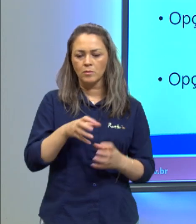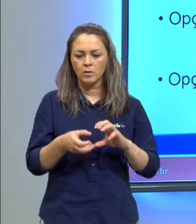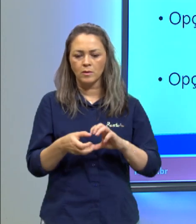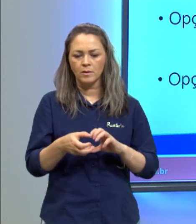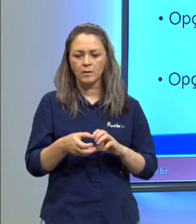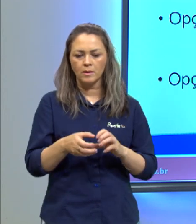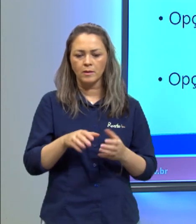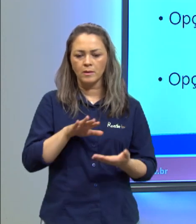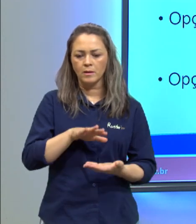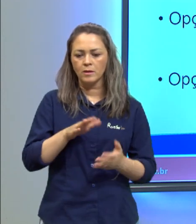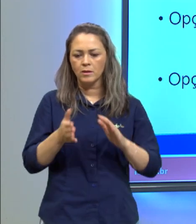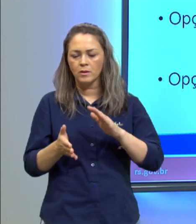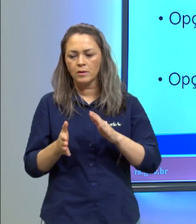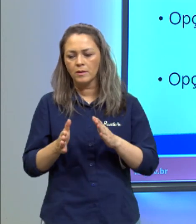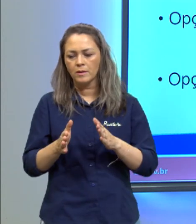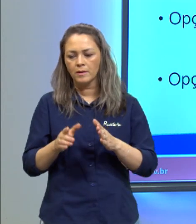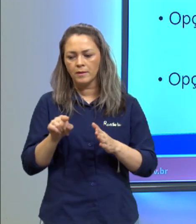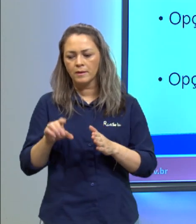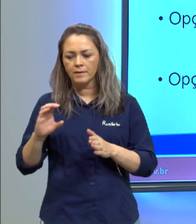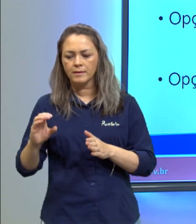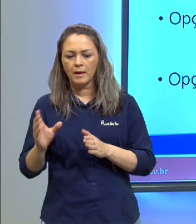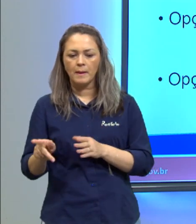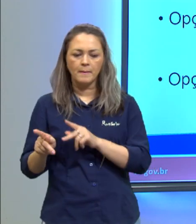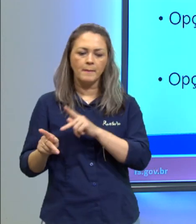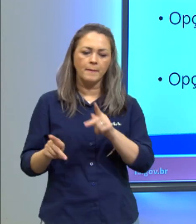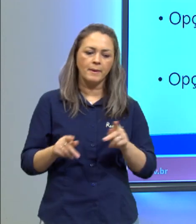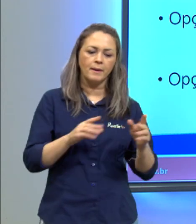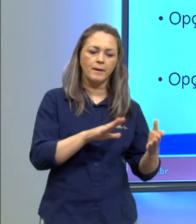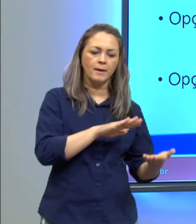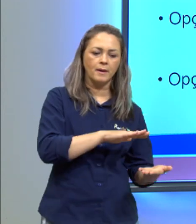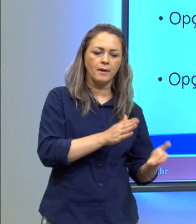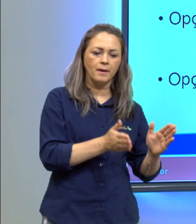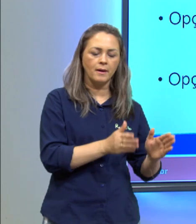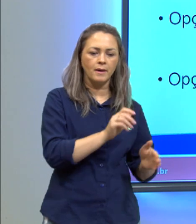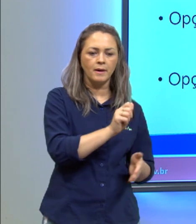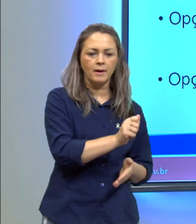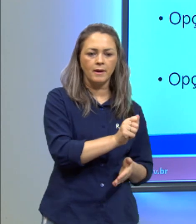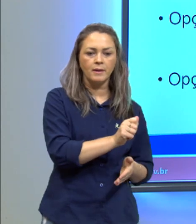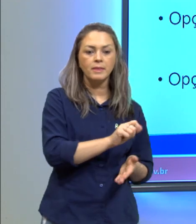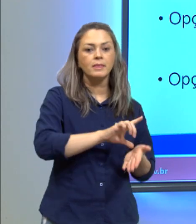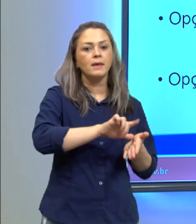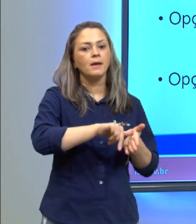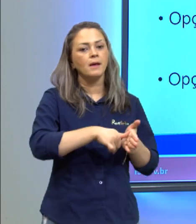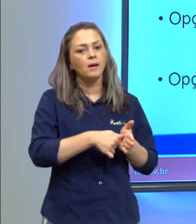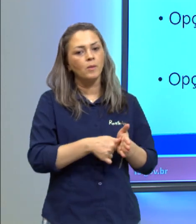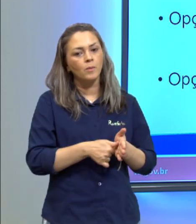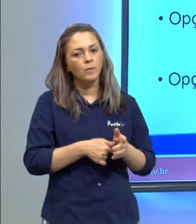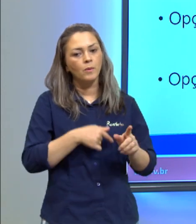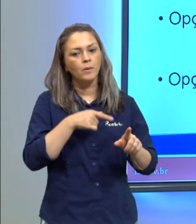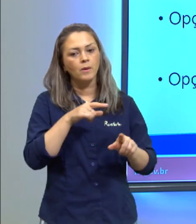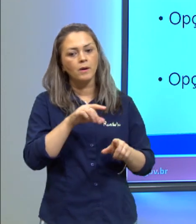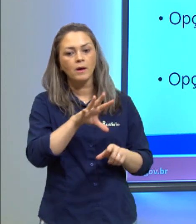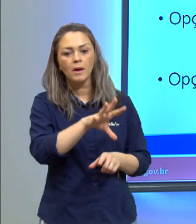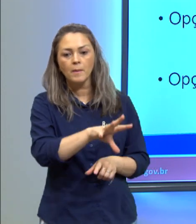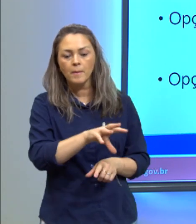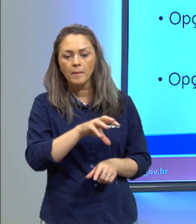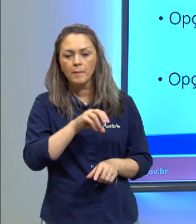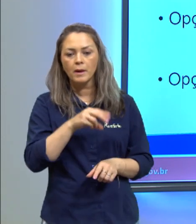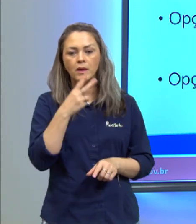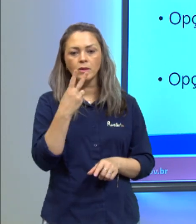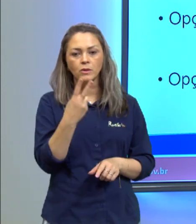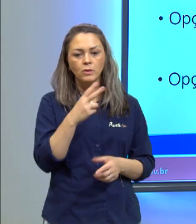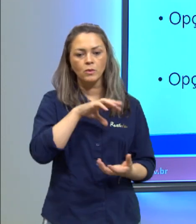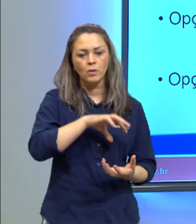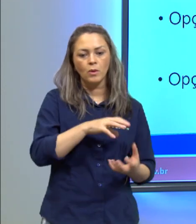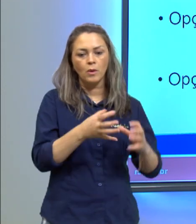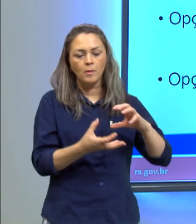para a urna A após isso retirar aleatoriamente duas bolas